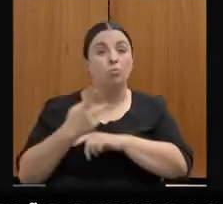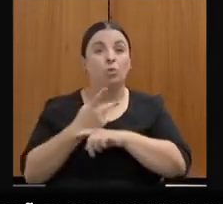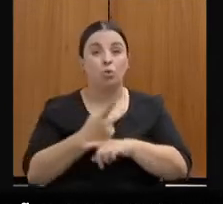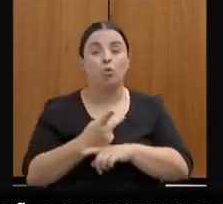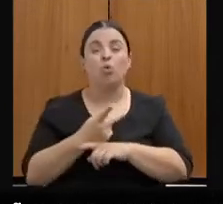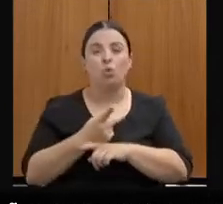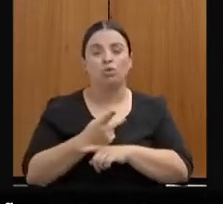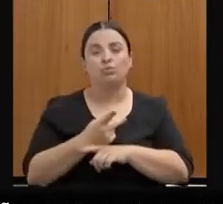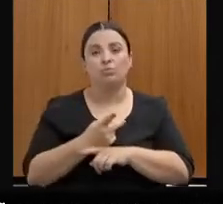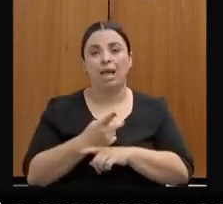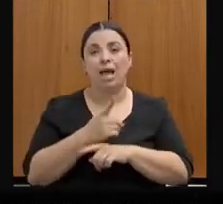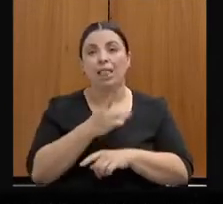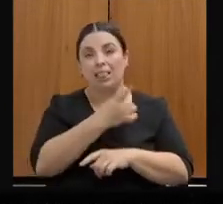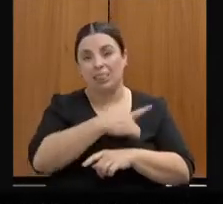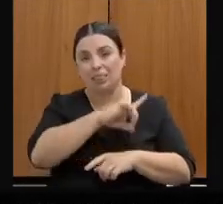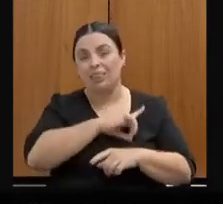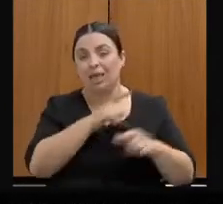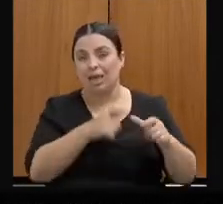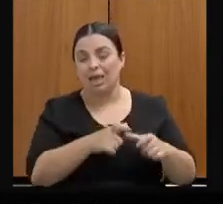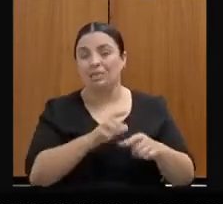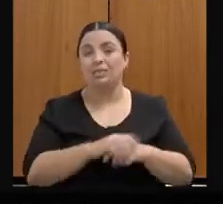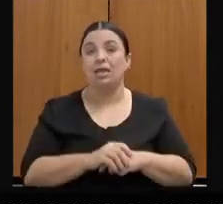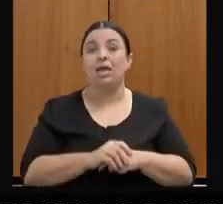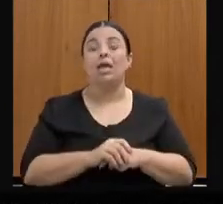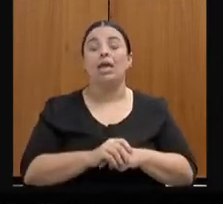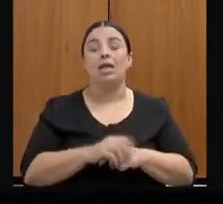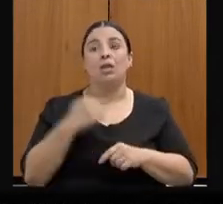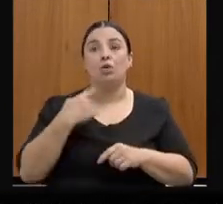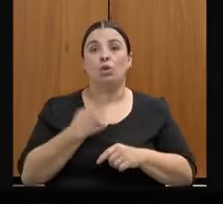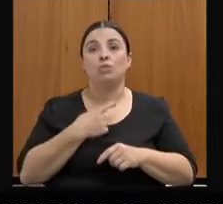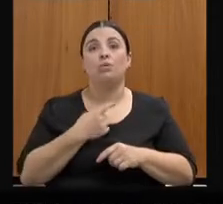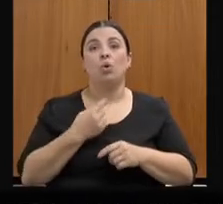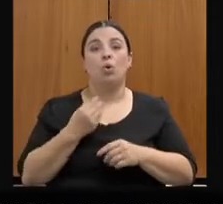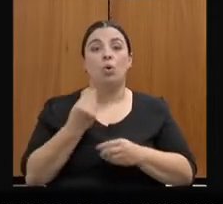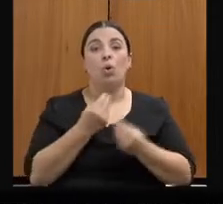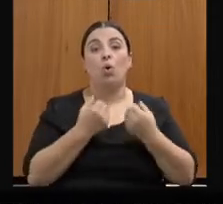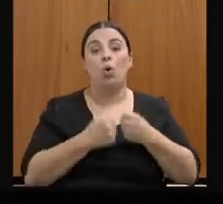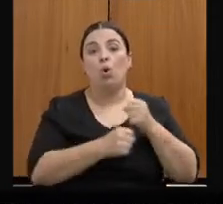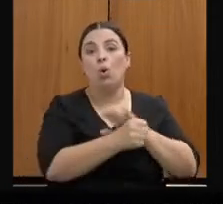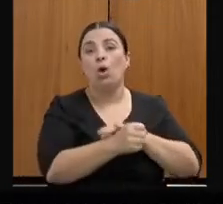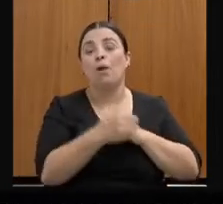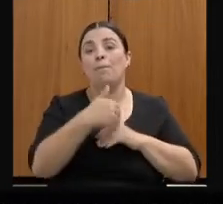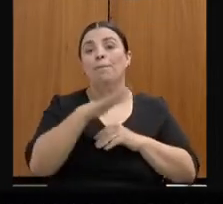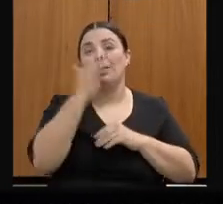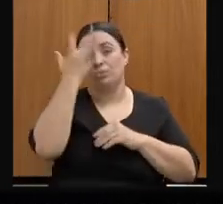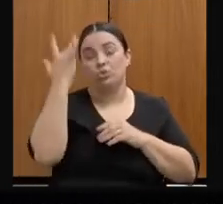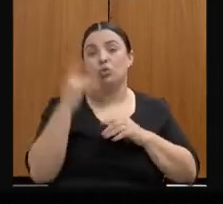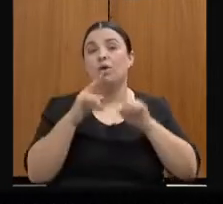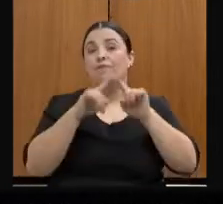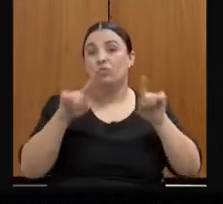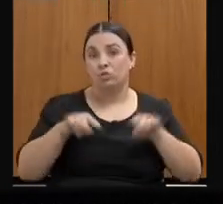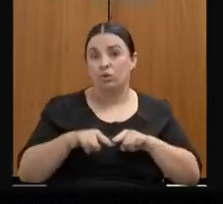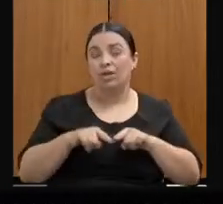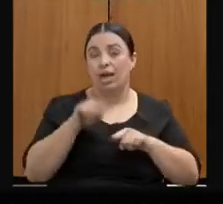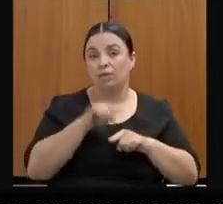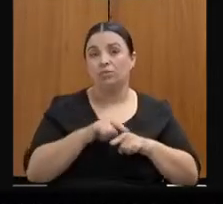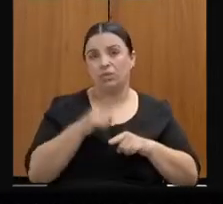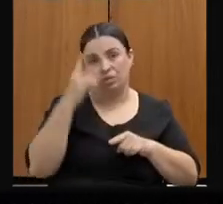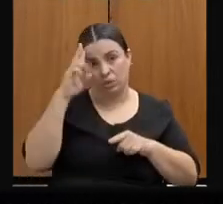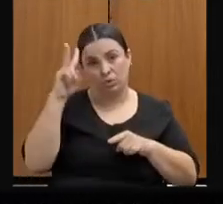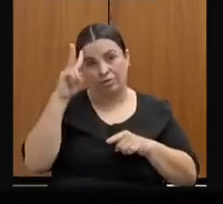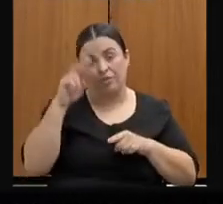tenta direcionar os servidores, mais servidores, para prestarem atendimento nesse dia, que a gente já viu que é um dia mais